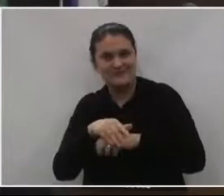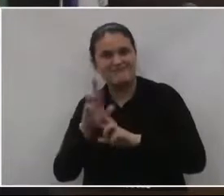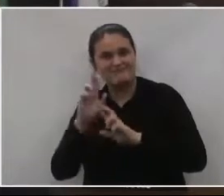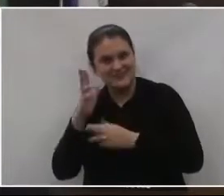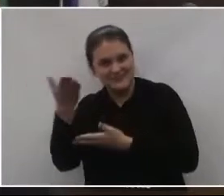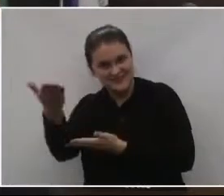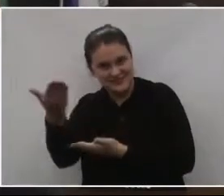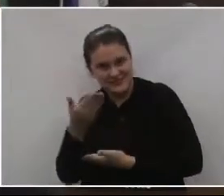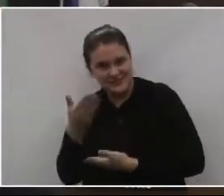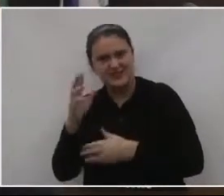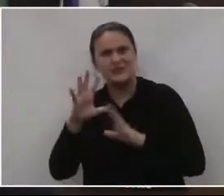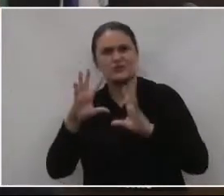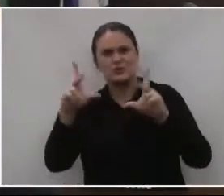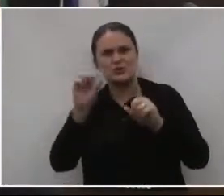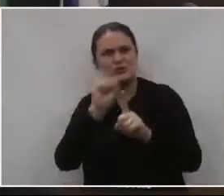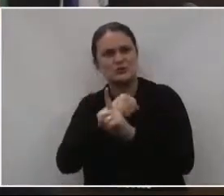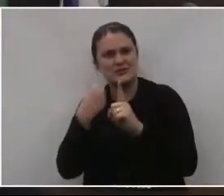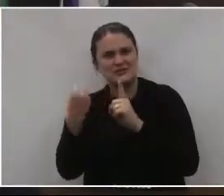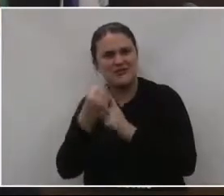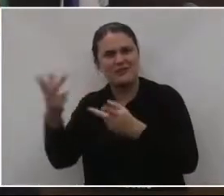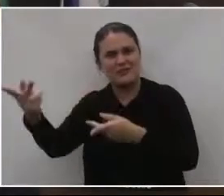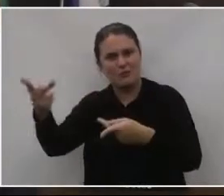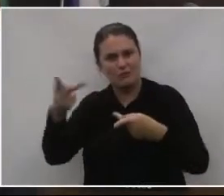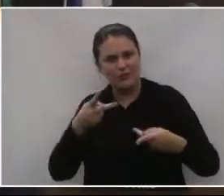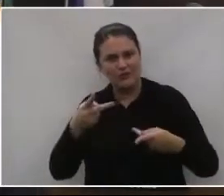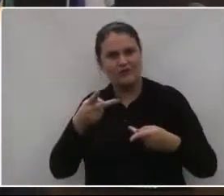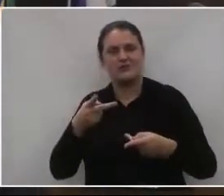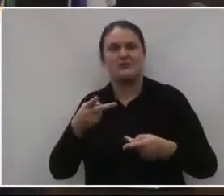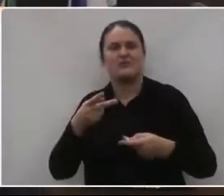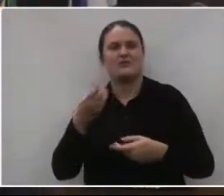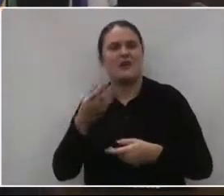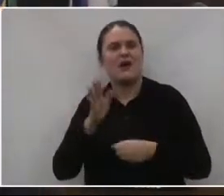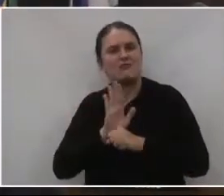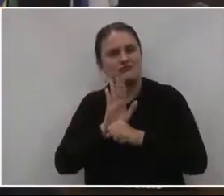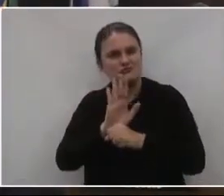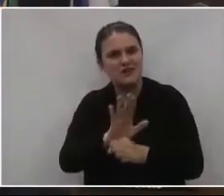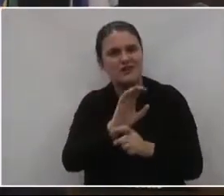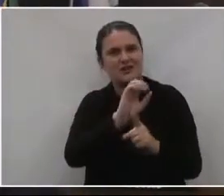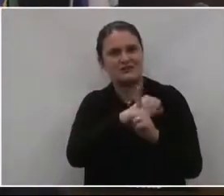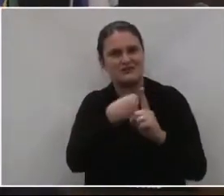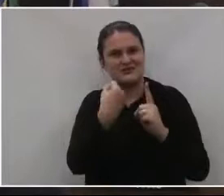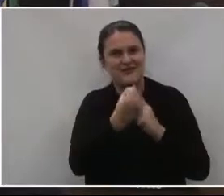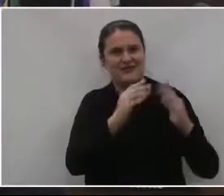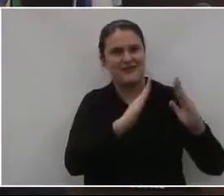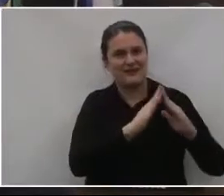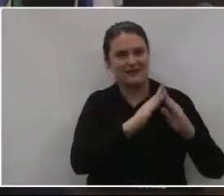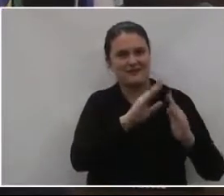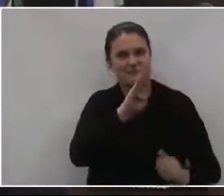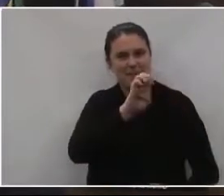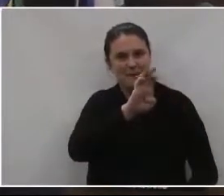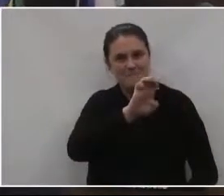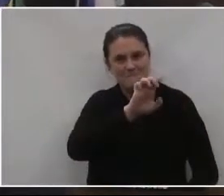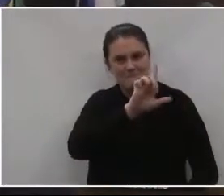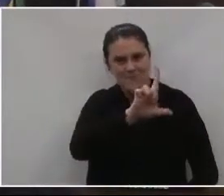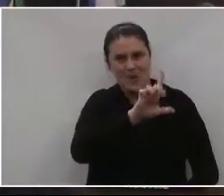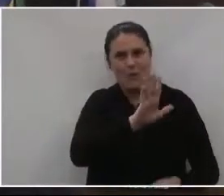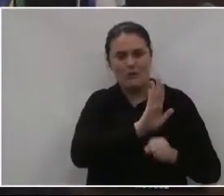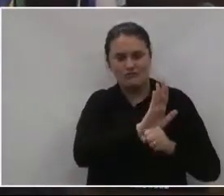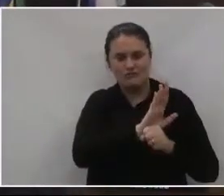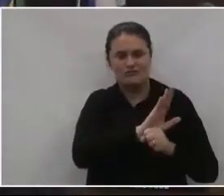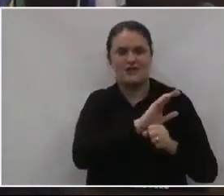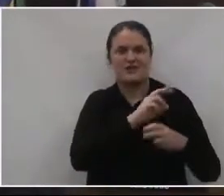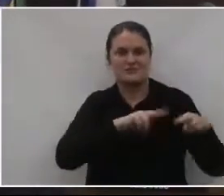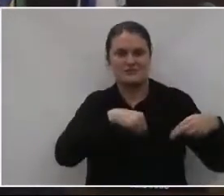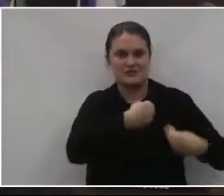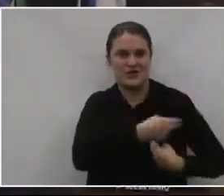lá, piloto, espero toda a nossa sociedade. É para uma boa causa, né? Embora nós